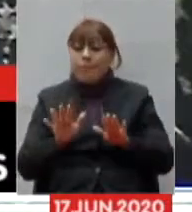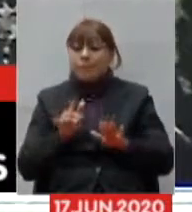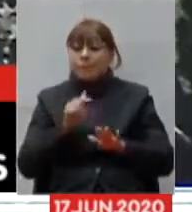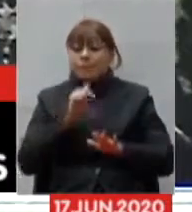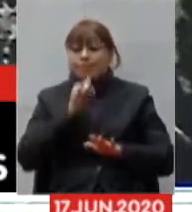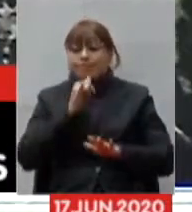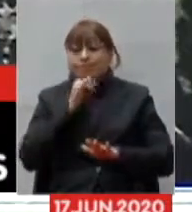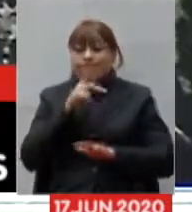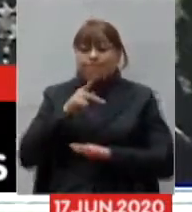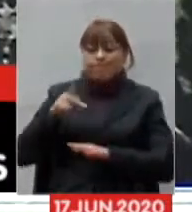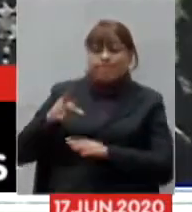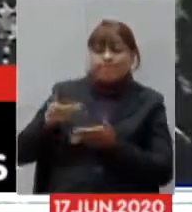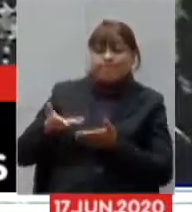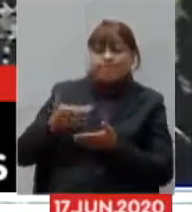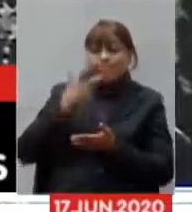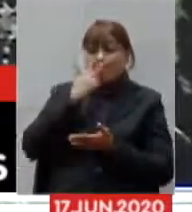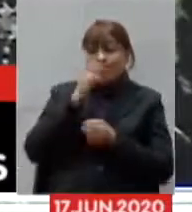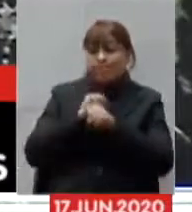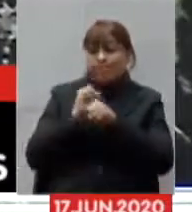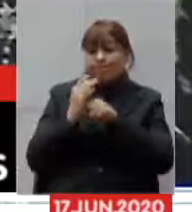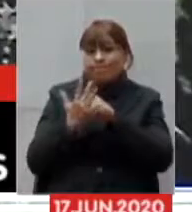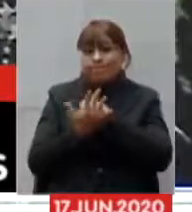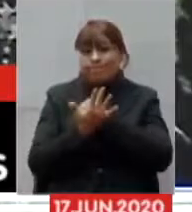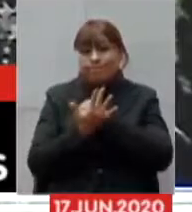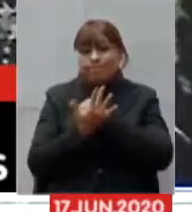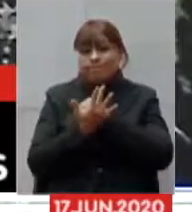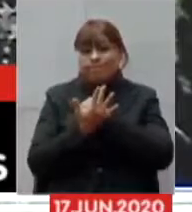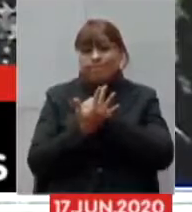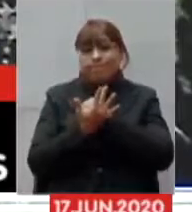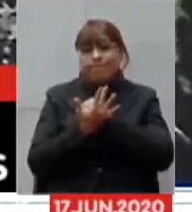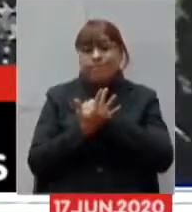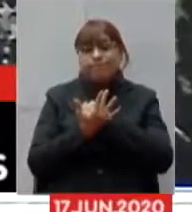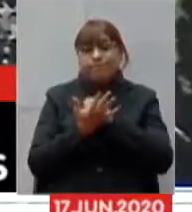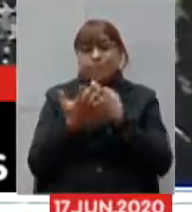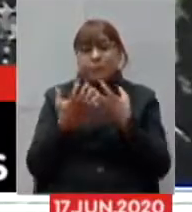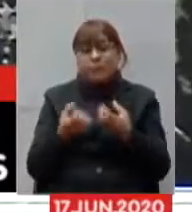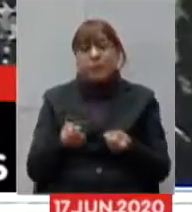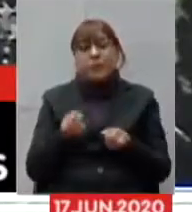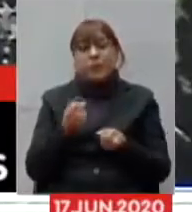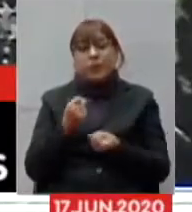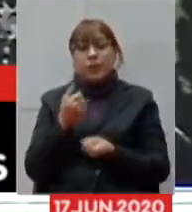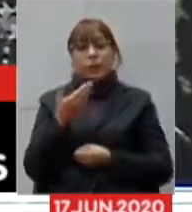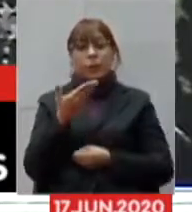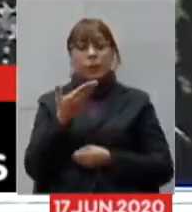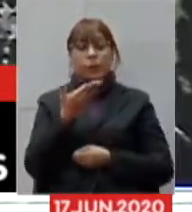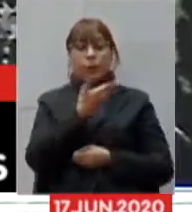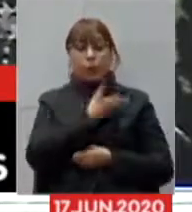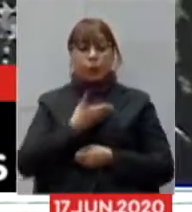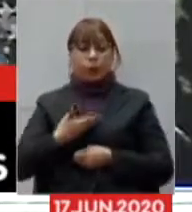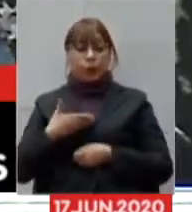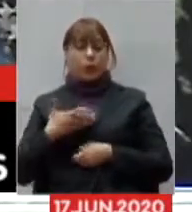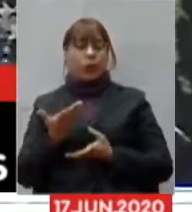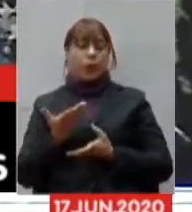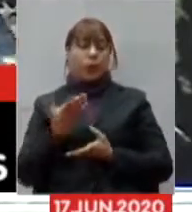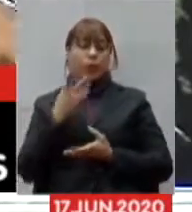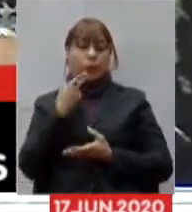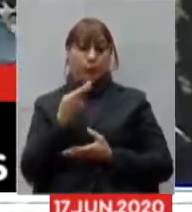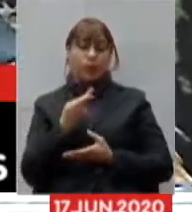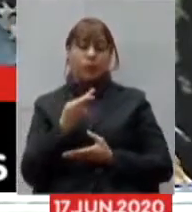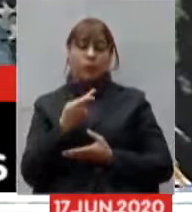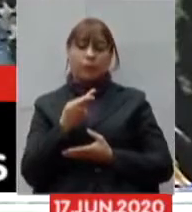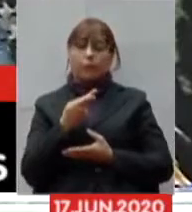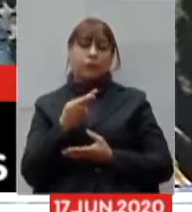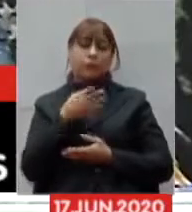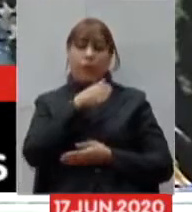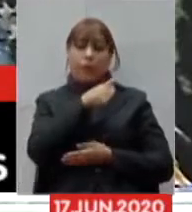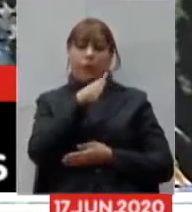parece que o vírus resolveu ouvir o nosso governador e resolveu viajar e está chegando em todos